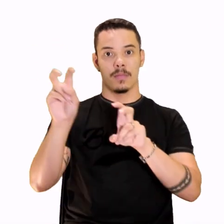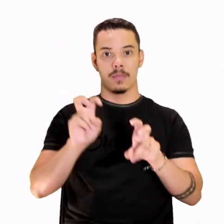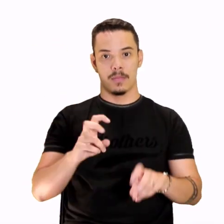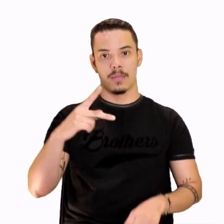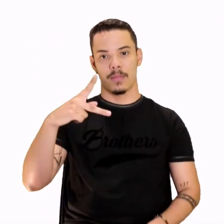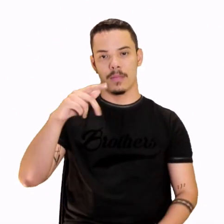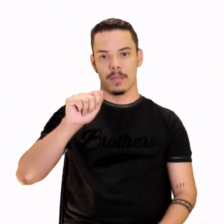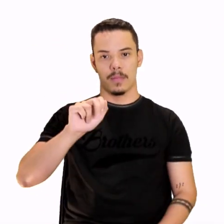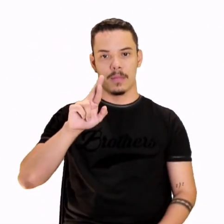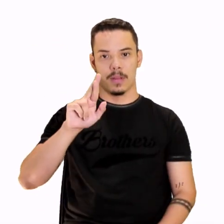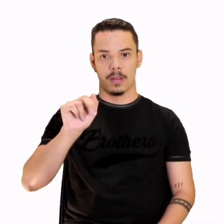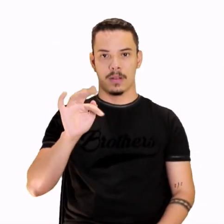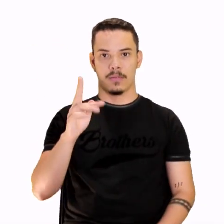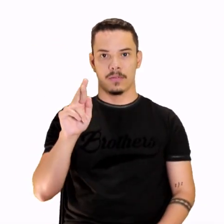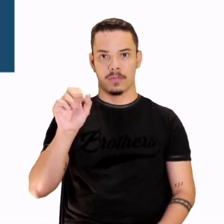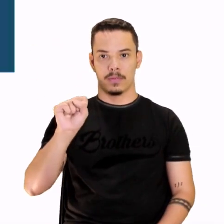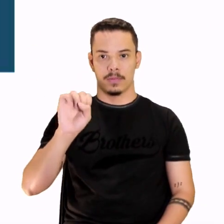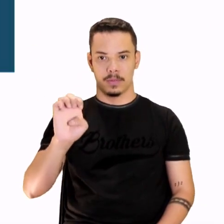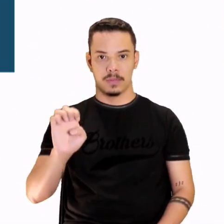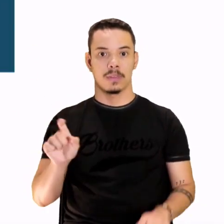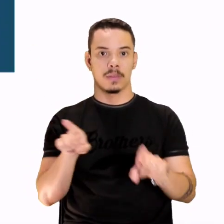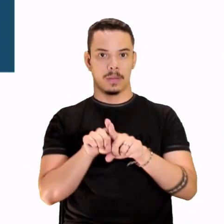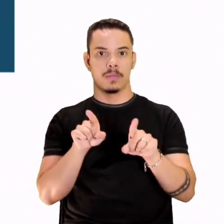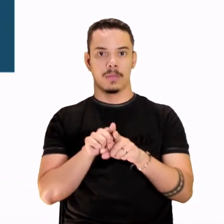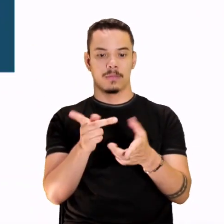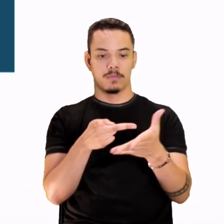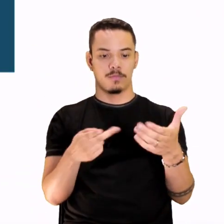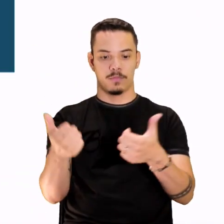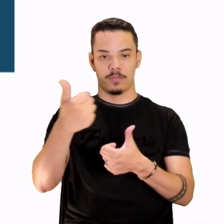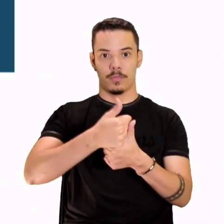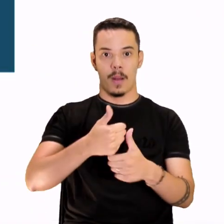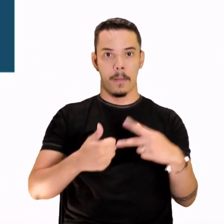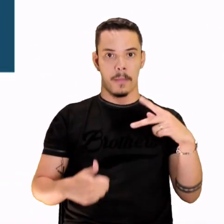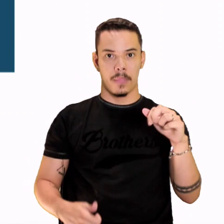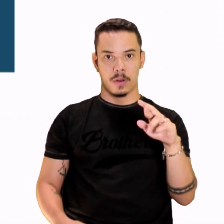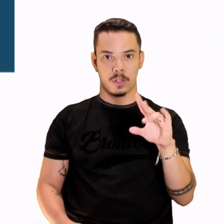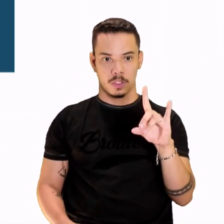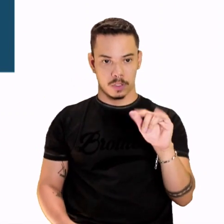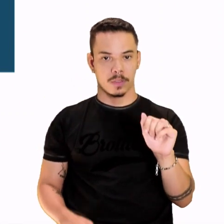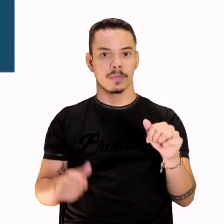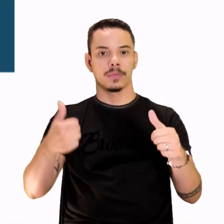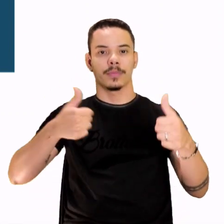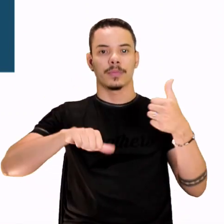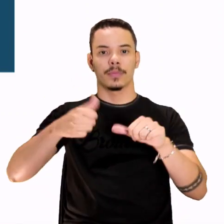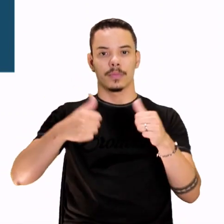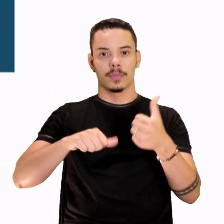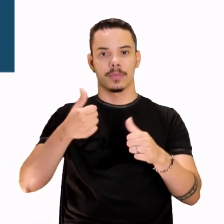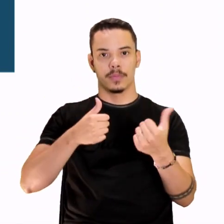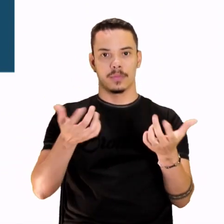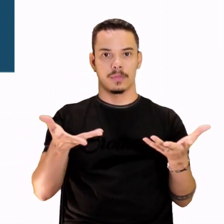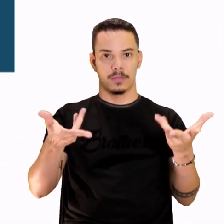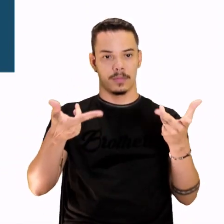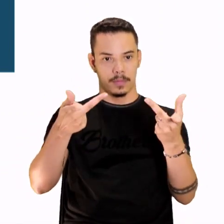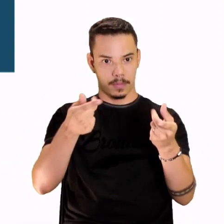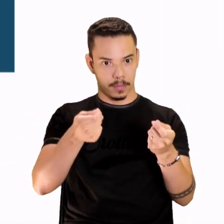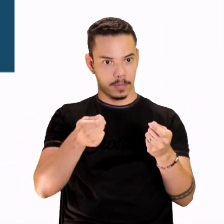paródia, tá certo? Muito bem, então nós temos a habilidade que é analisar relações de